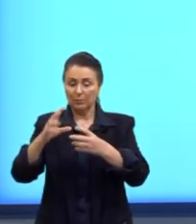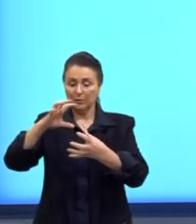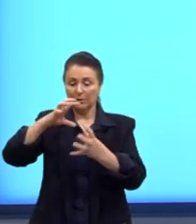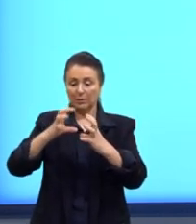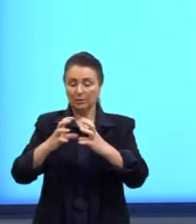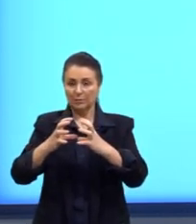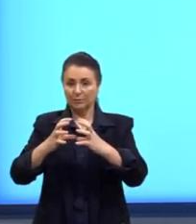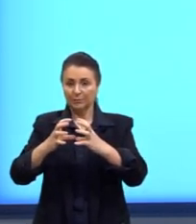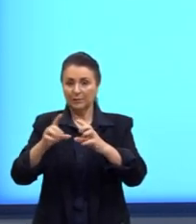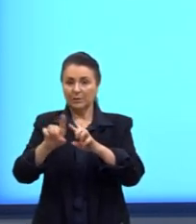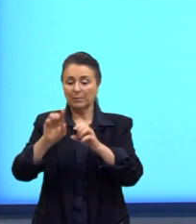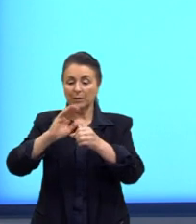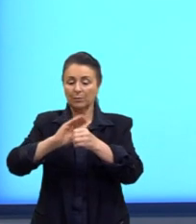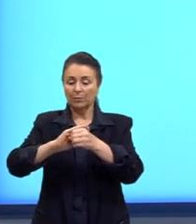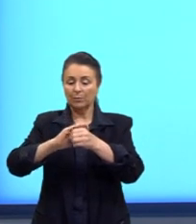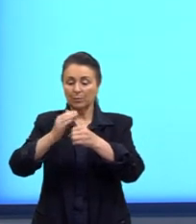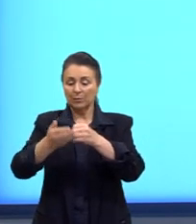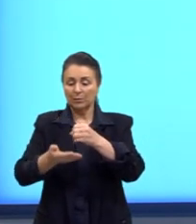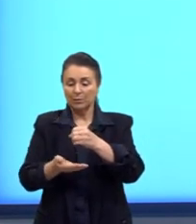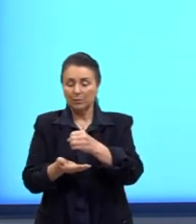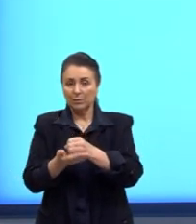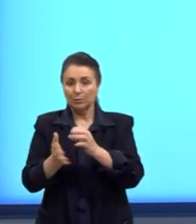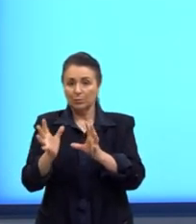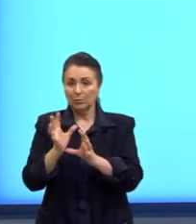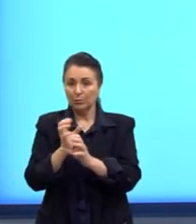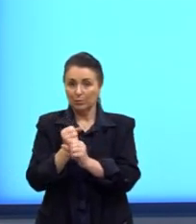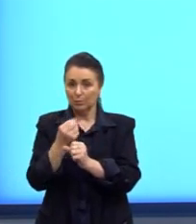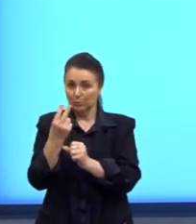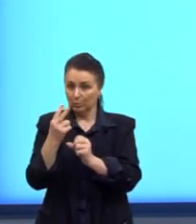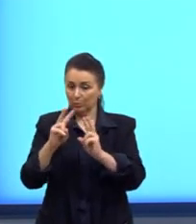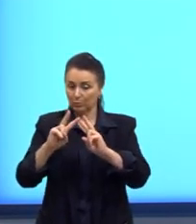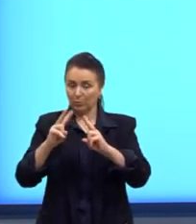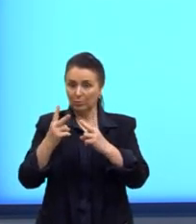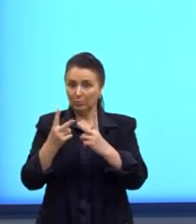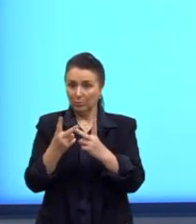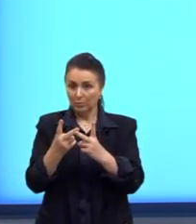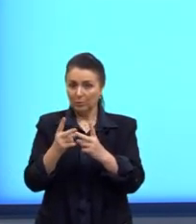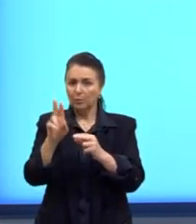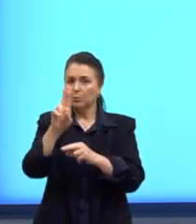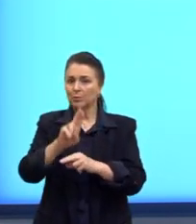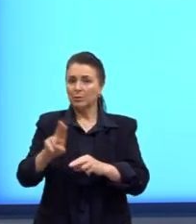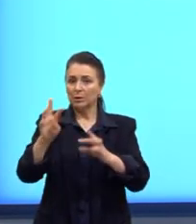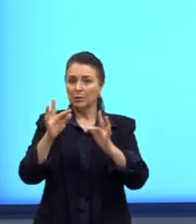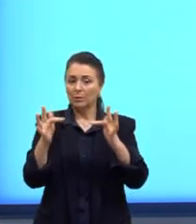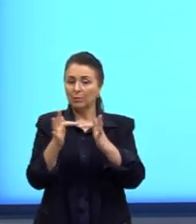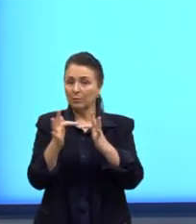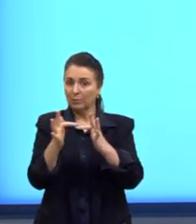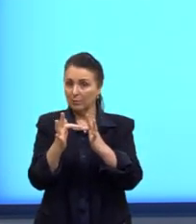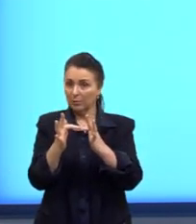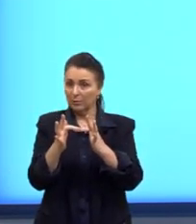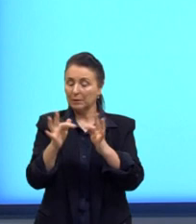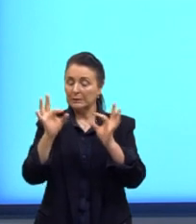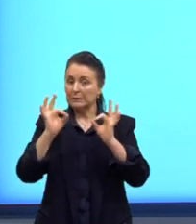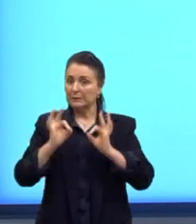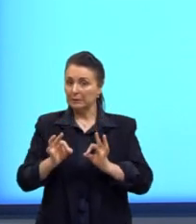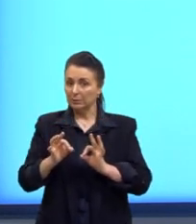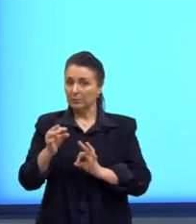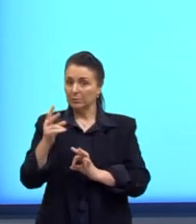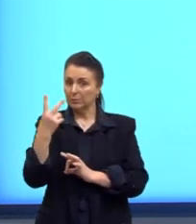o volume do cilindro. Então a gente soma esses dois volumes, colocando a fórmula de cada um deles bem certinho,